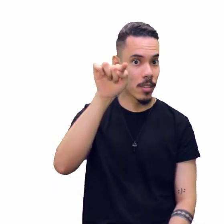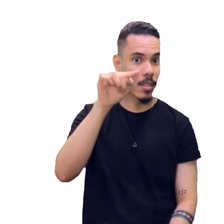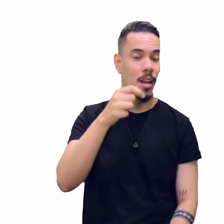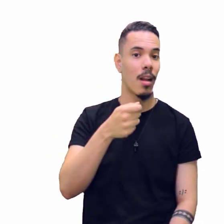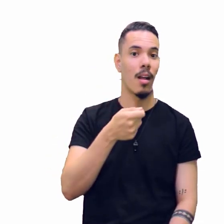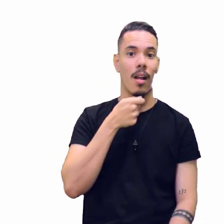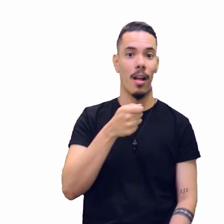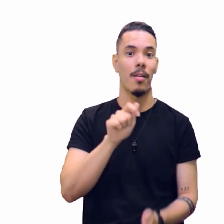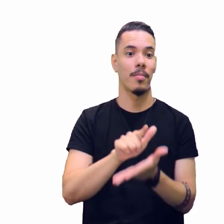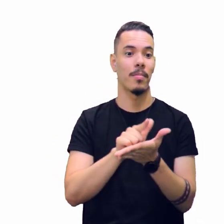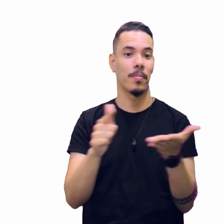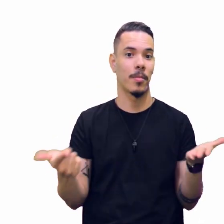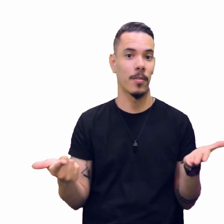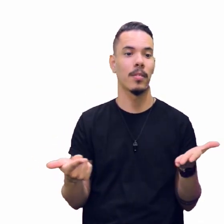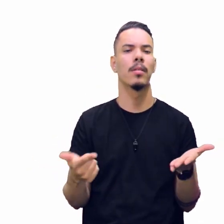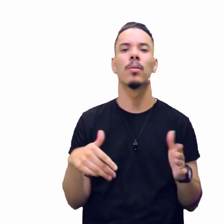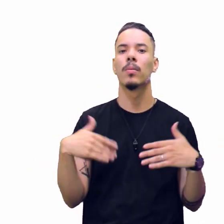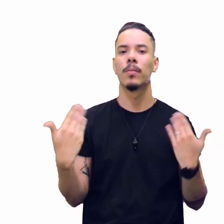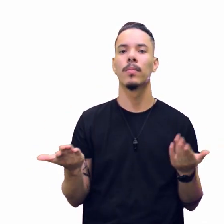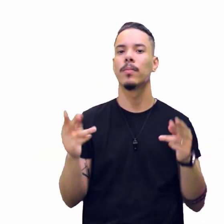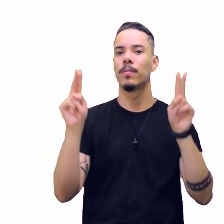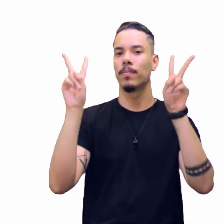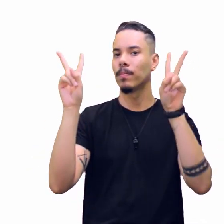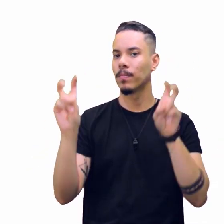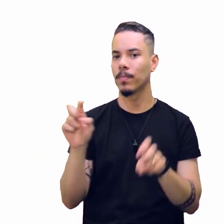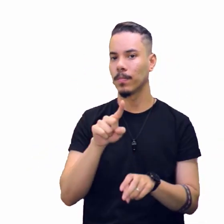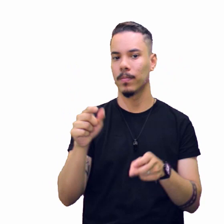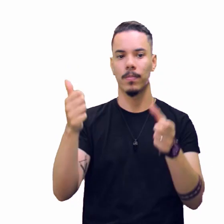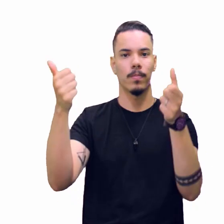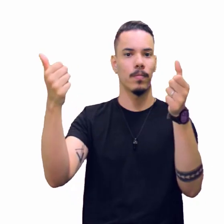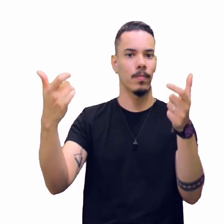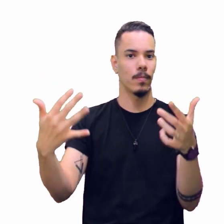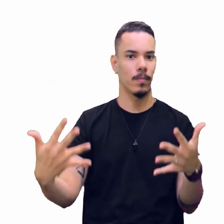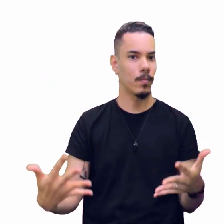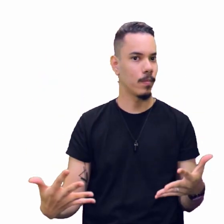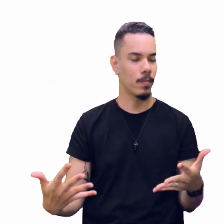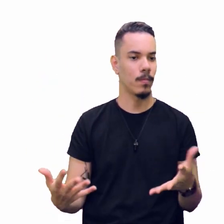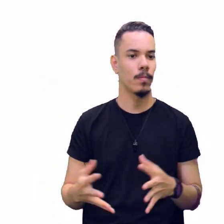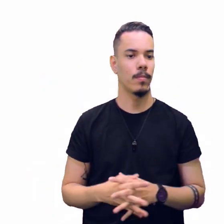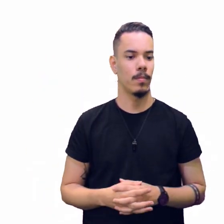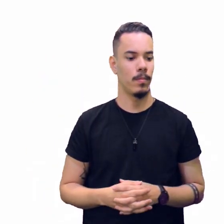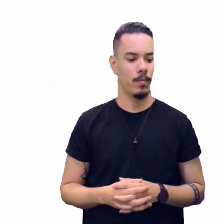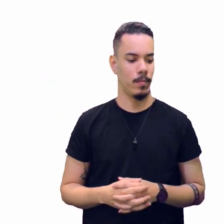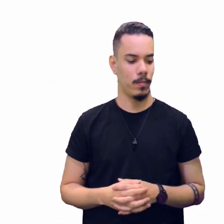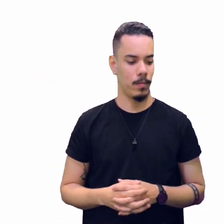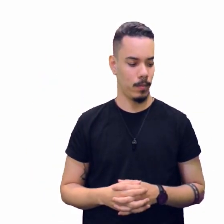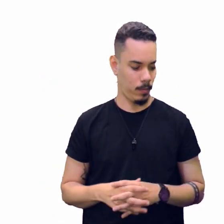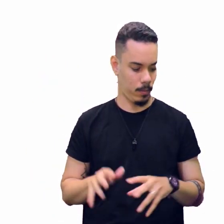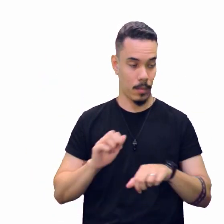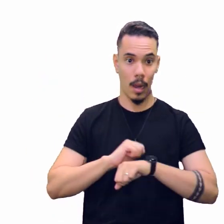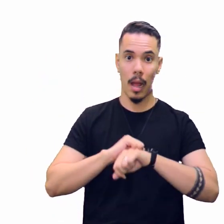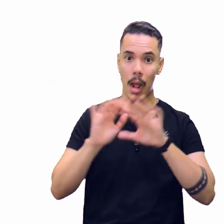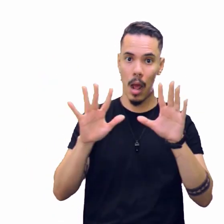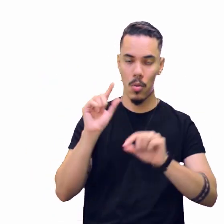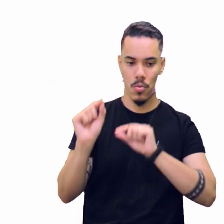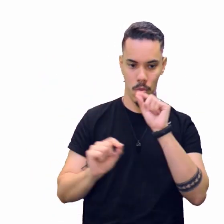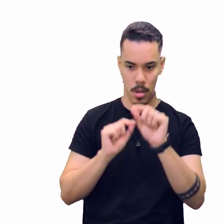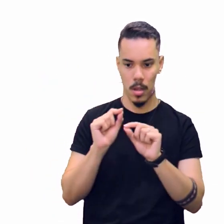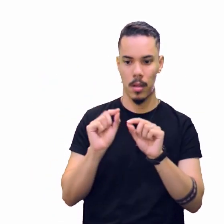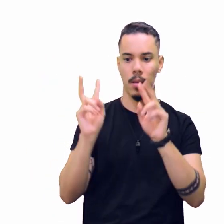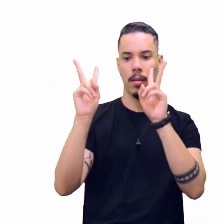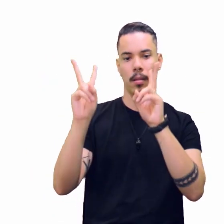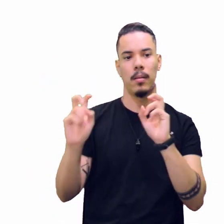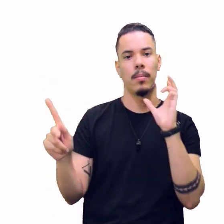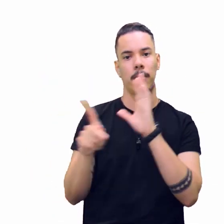qual era o assunto que você gostaria de falar? Claro que se você, qual a temática que